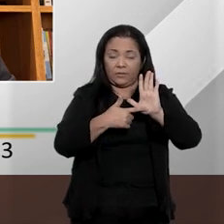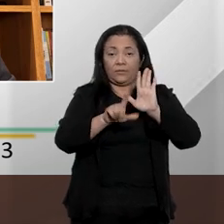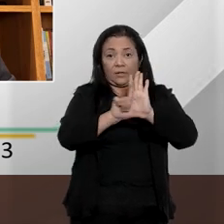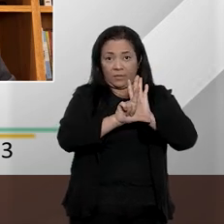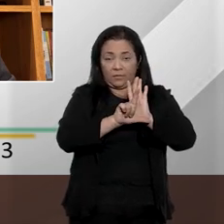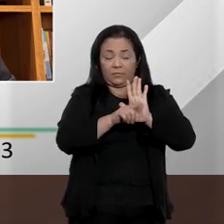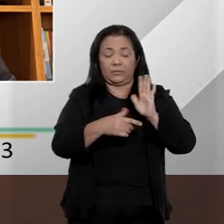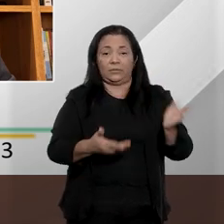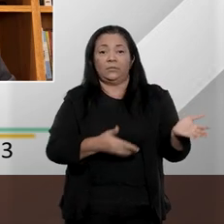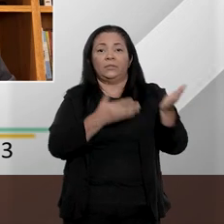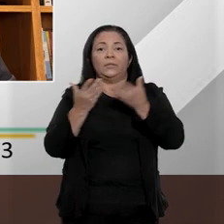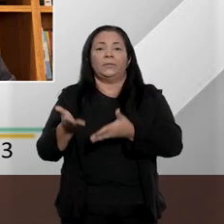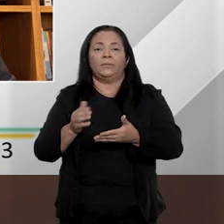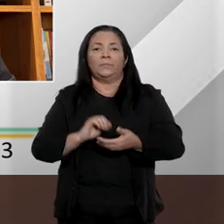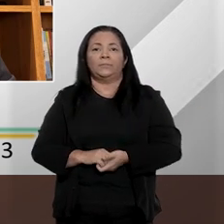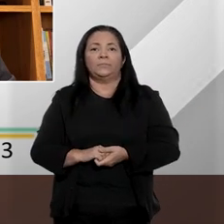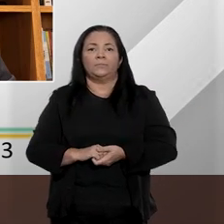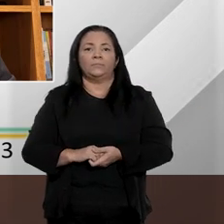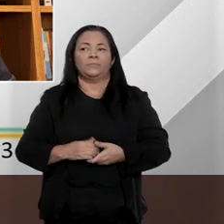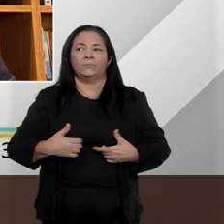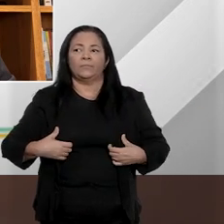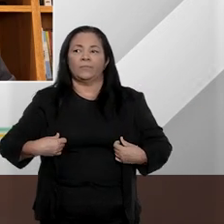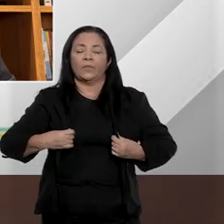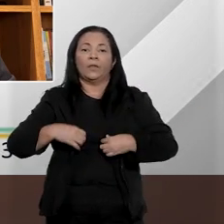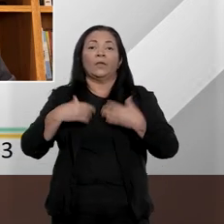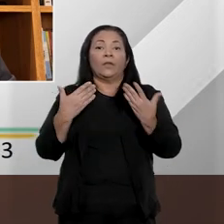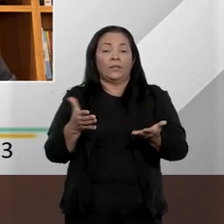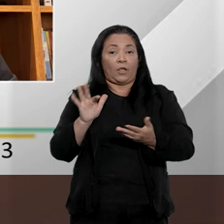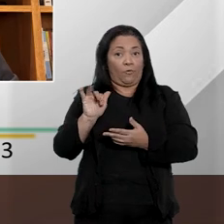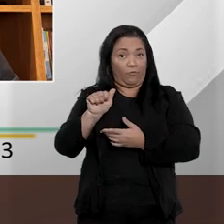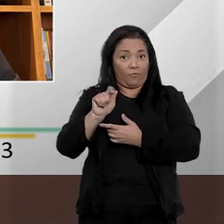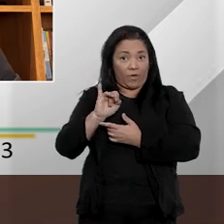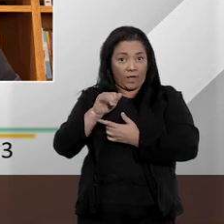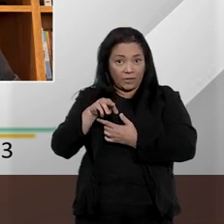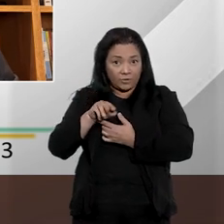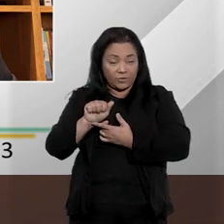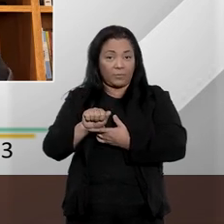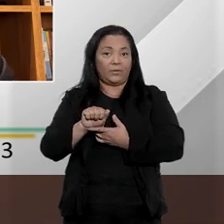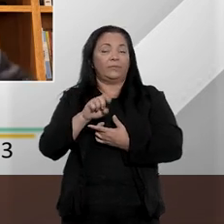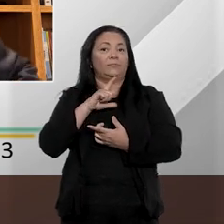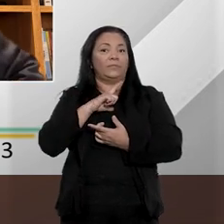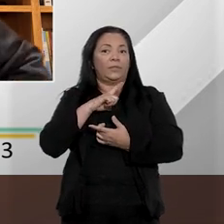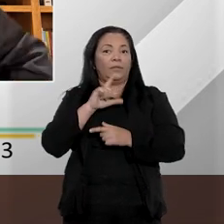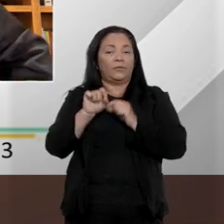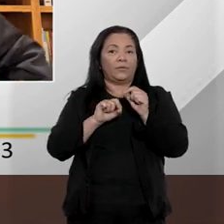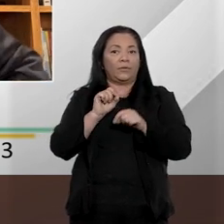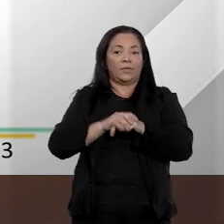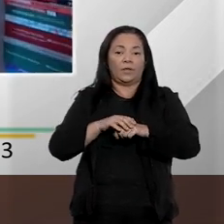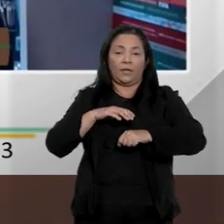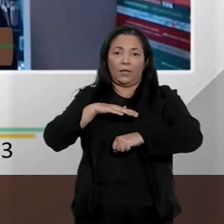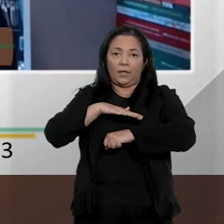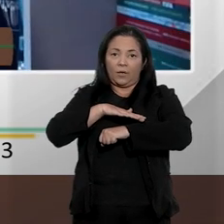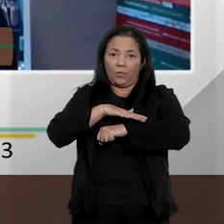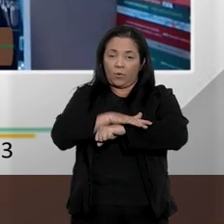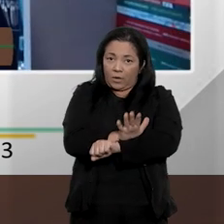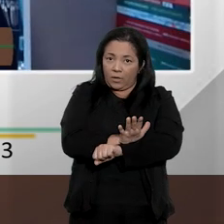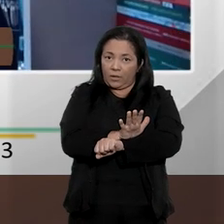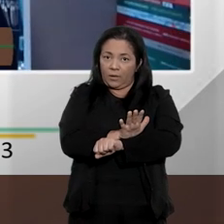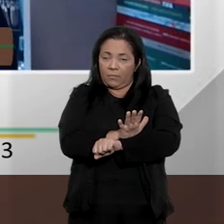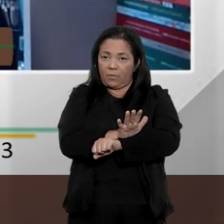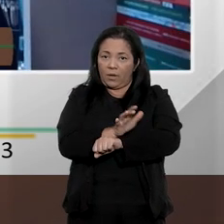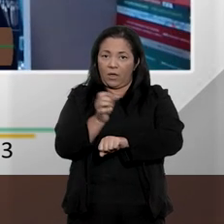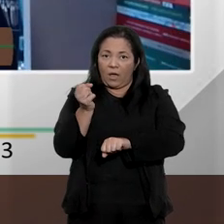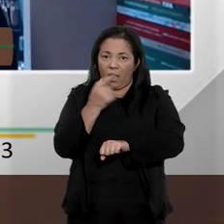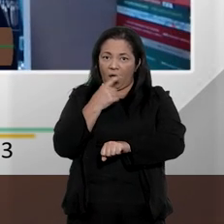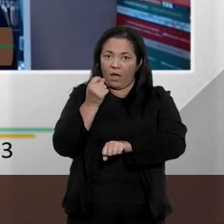Sim, e nesse ponto, Fátima, especialmente em relação ao racismo recreativo, nós